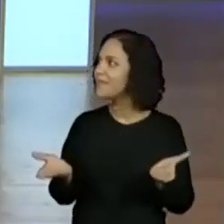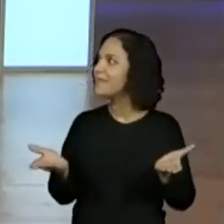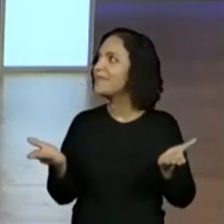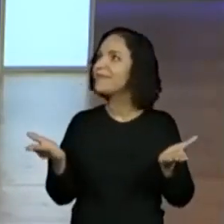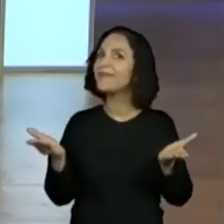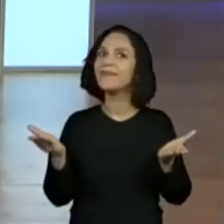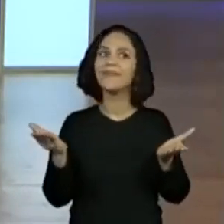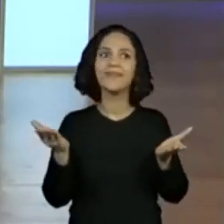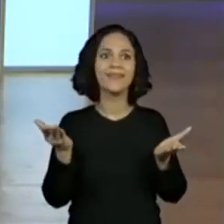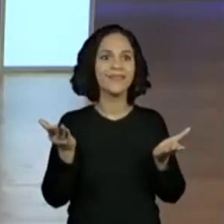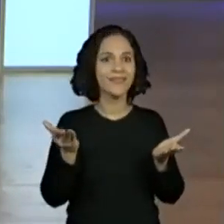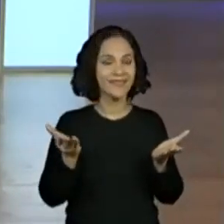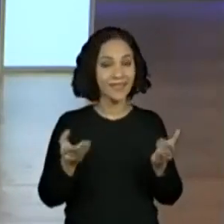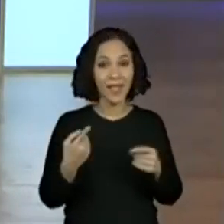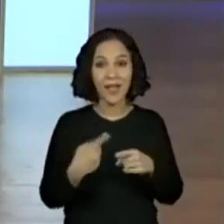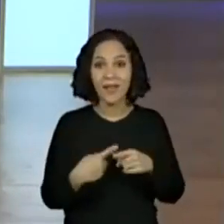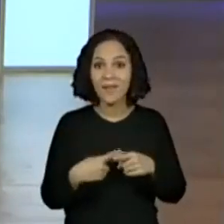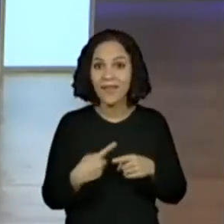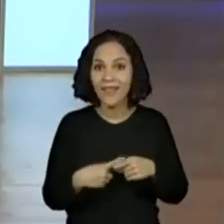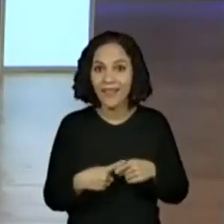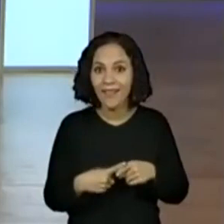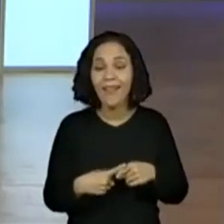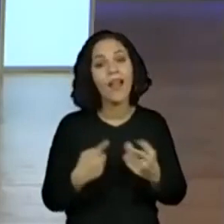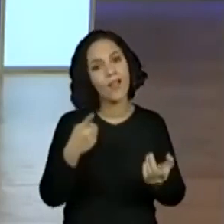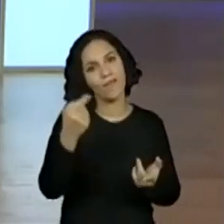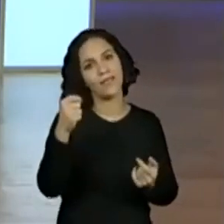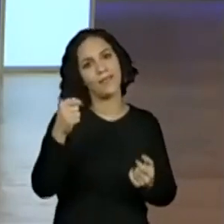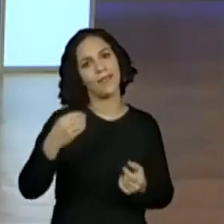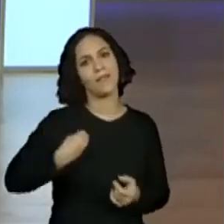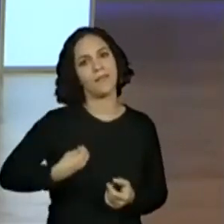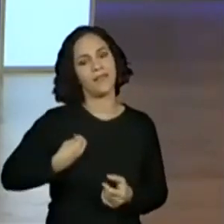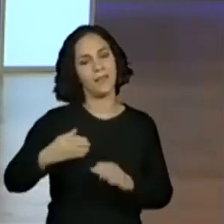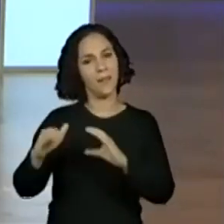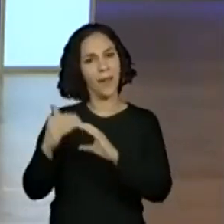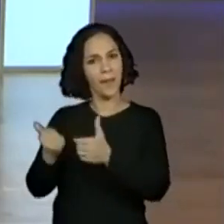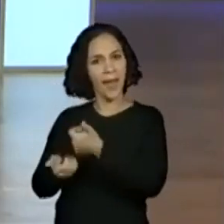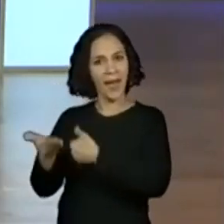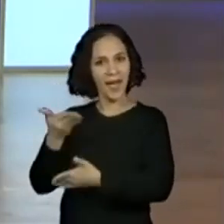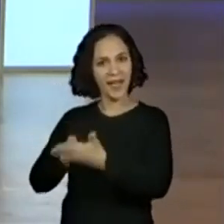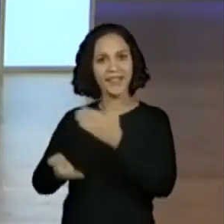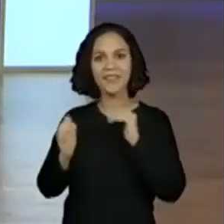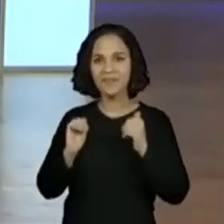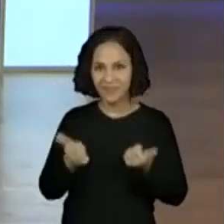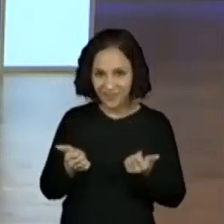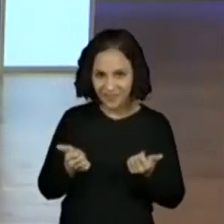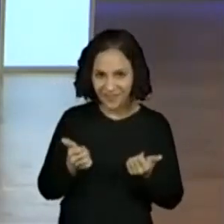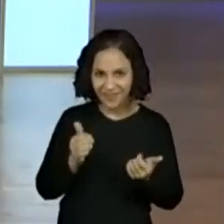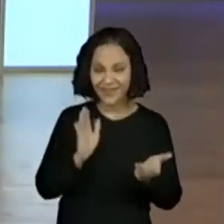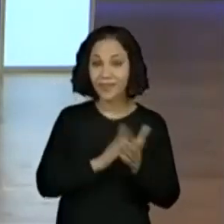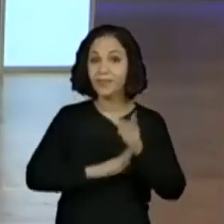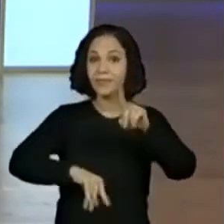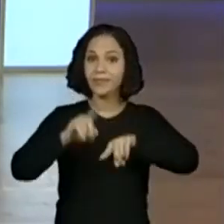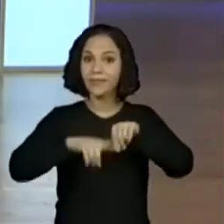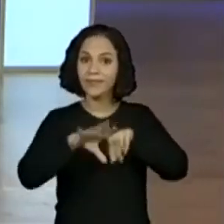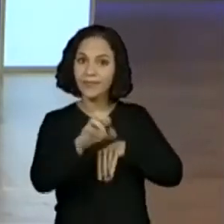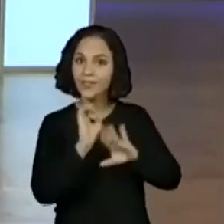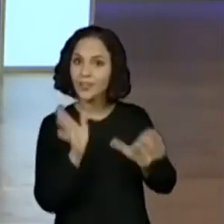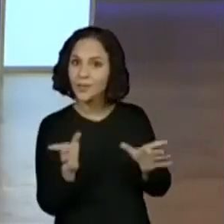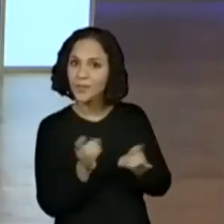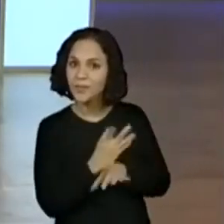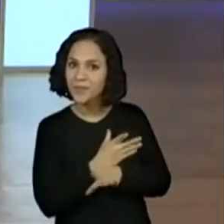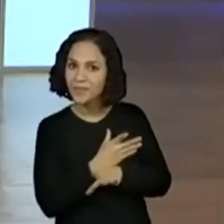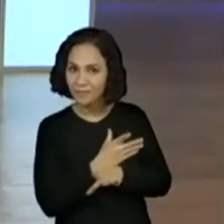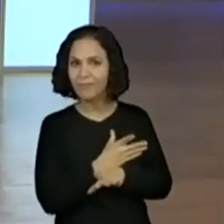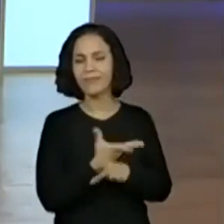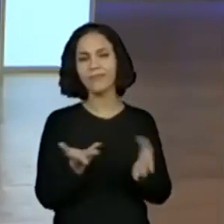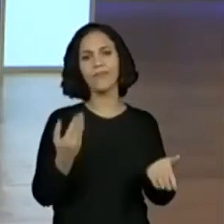elas só acontecerão com a participação de vocês. Certo? A galerinha já está com o material tudo pronto? Já tem um pouco, ó,